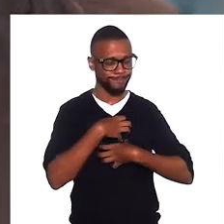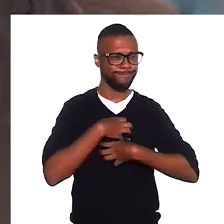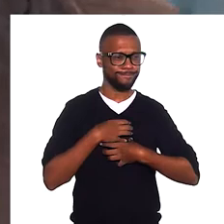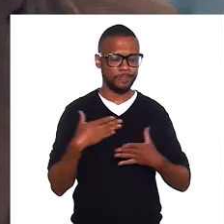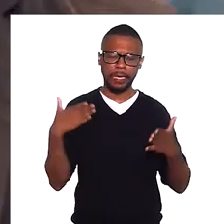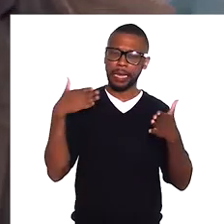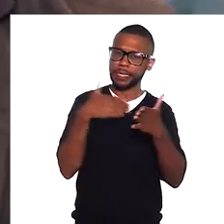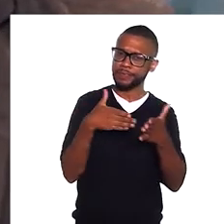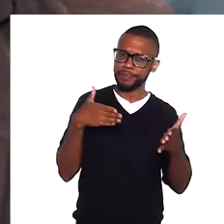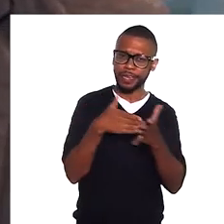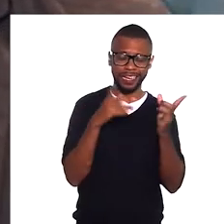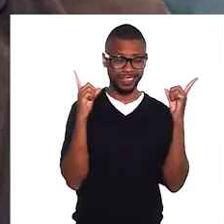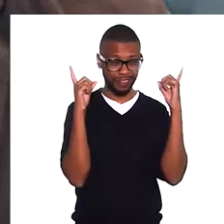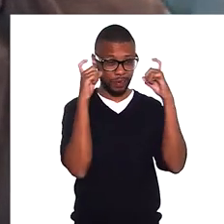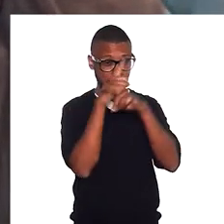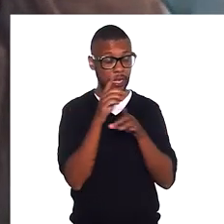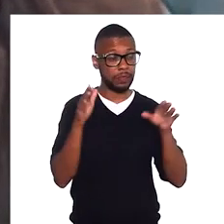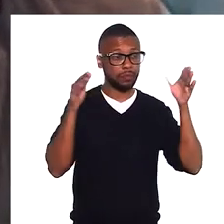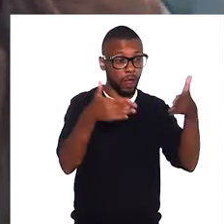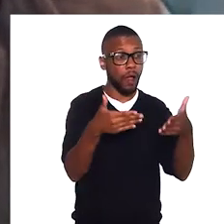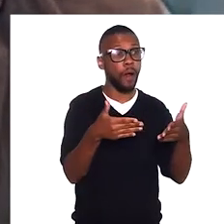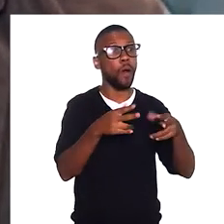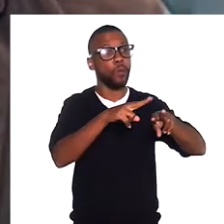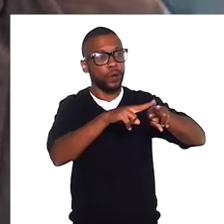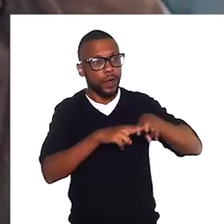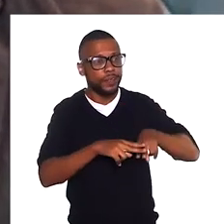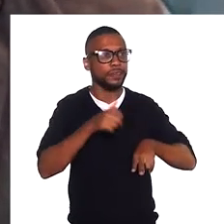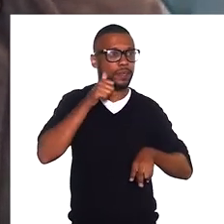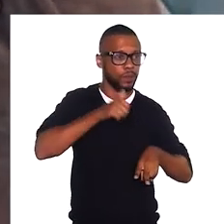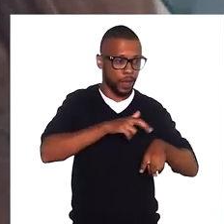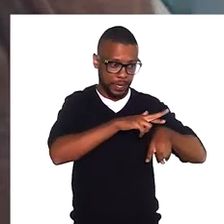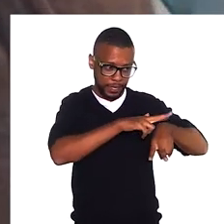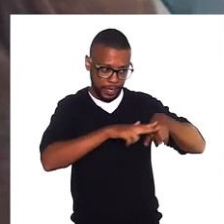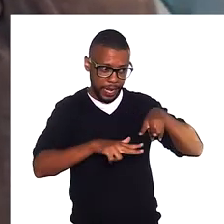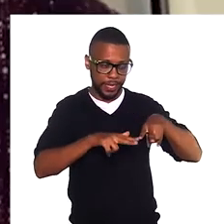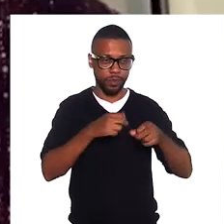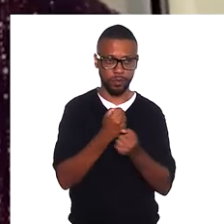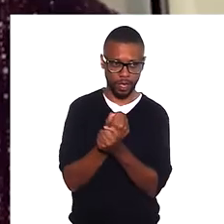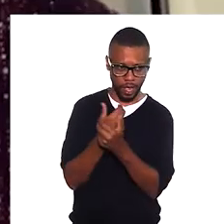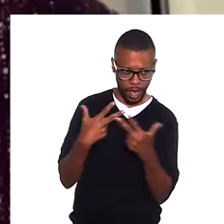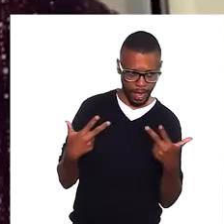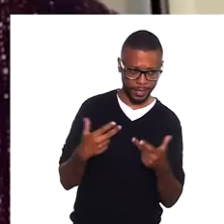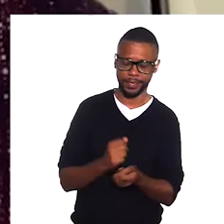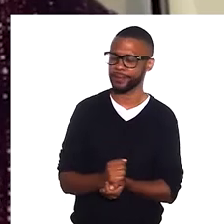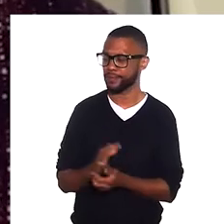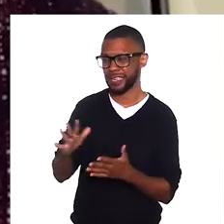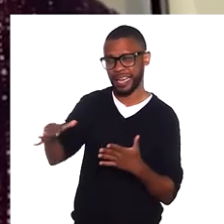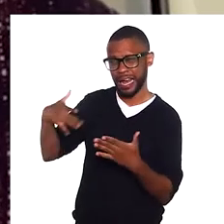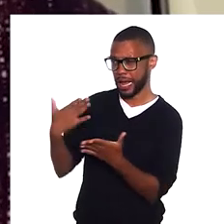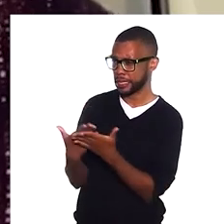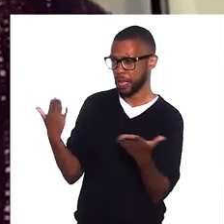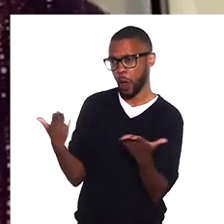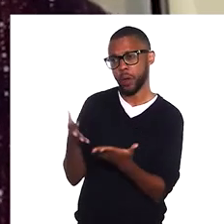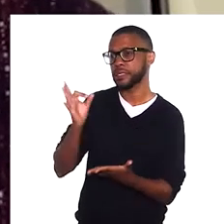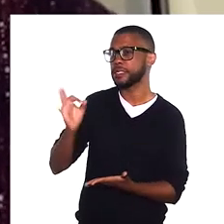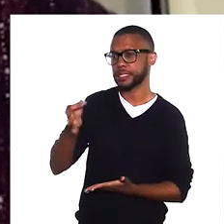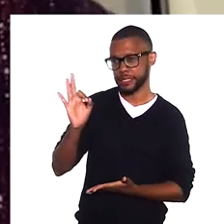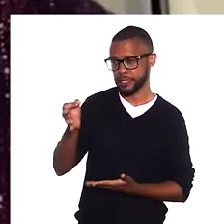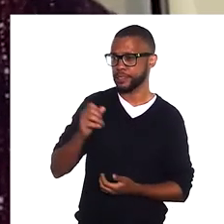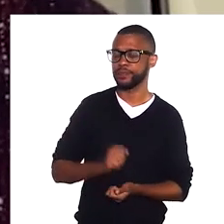alguma dificuldade específica pela sua condição de gênero e raça? Sem dúvida, até hoje.